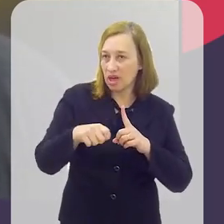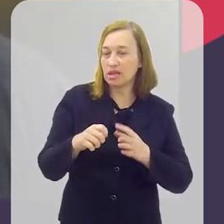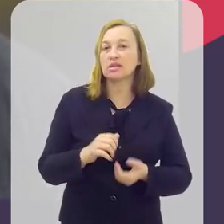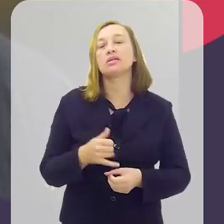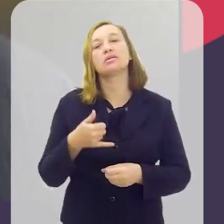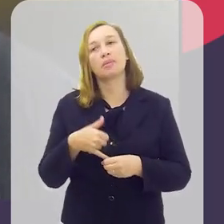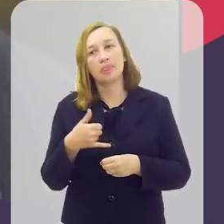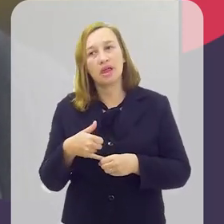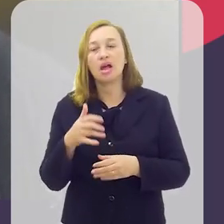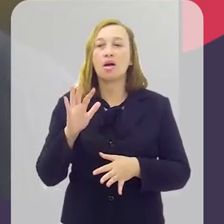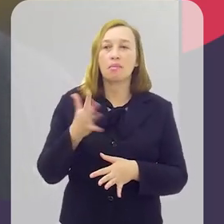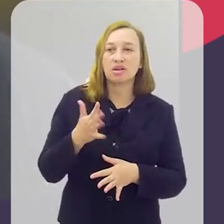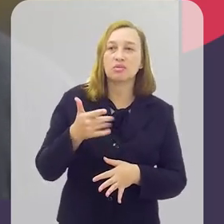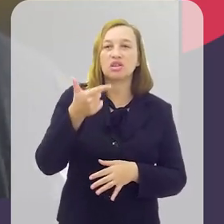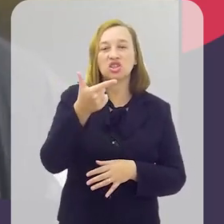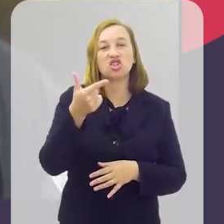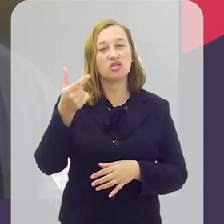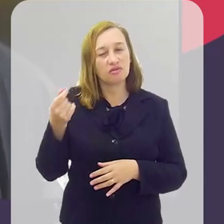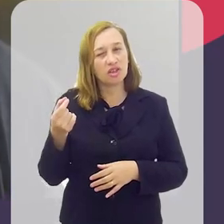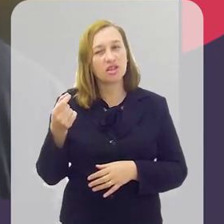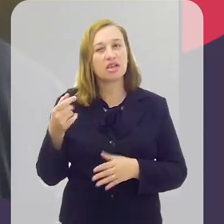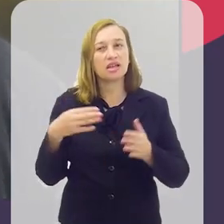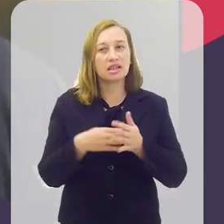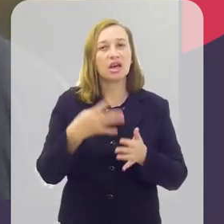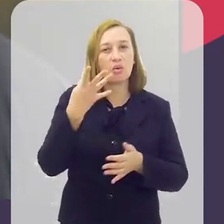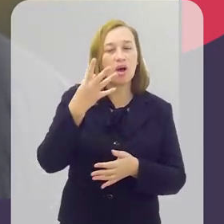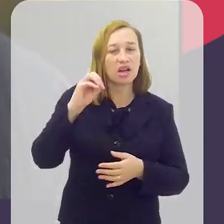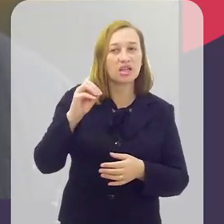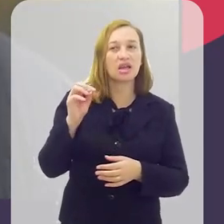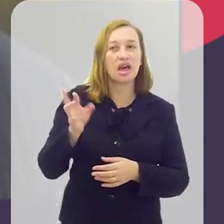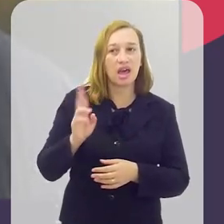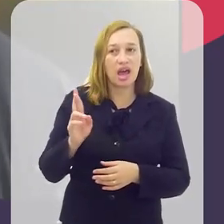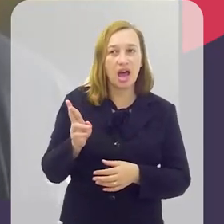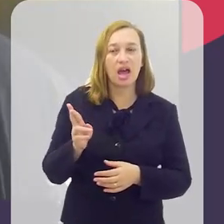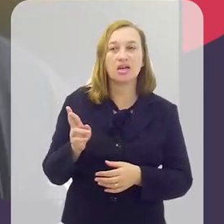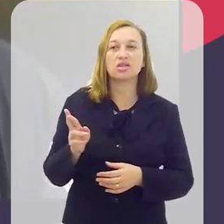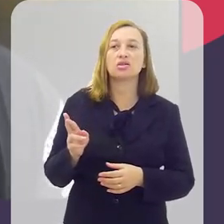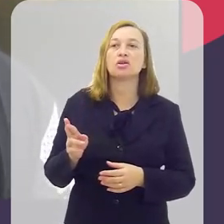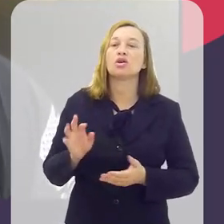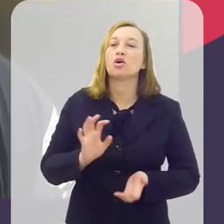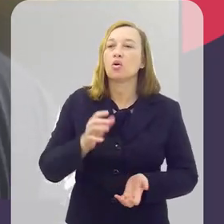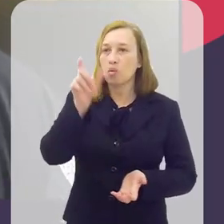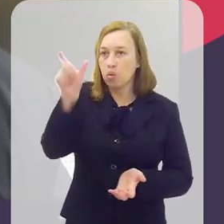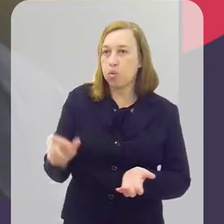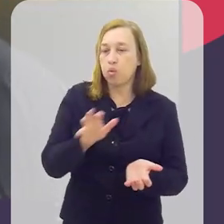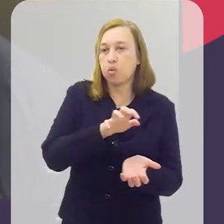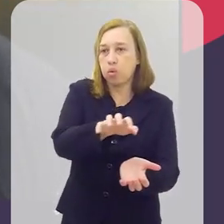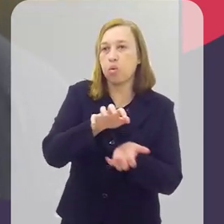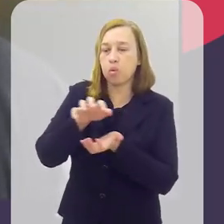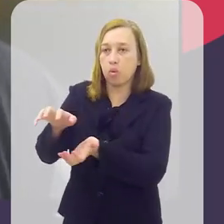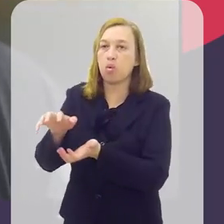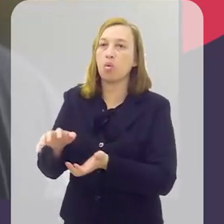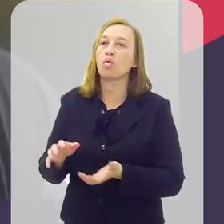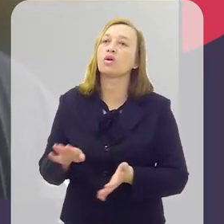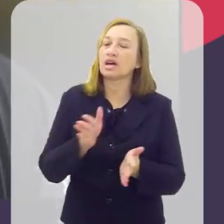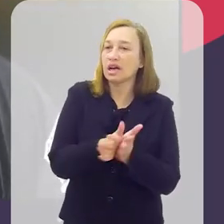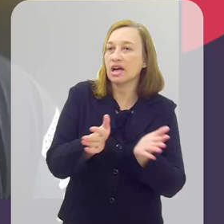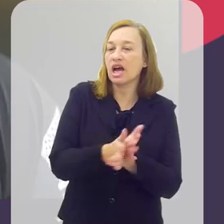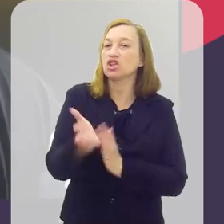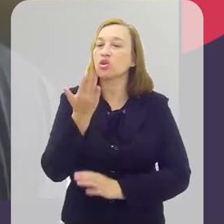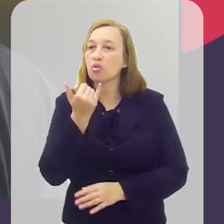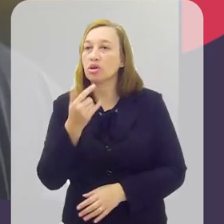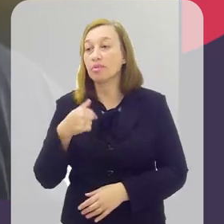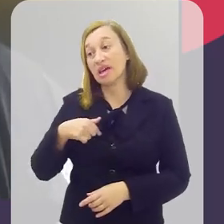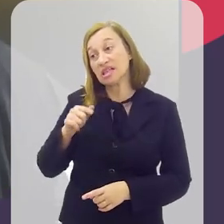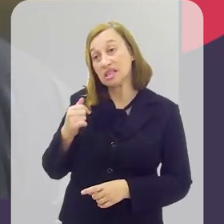A gente botou aproximadamente de R$ 20 a R$ né? O empregador, geralmente, gasta em alimentação. Mas eu